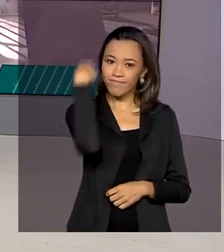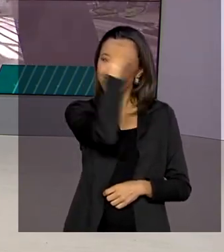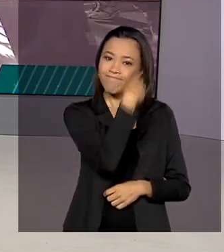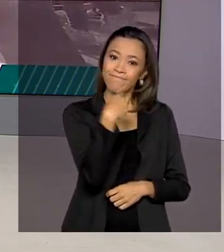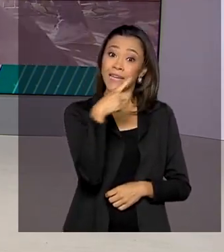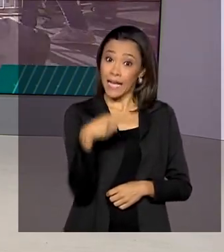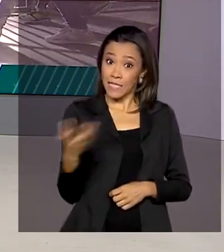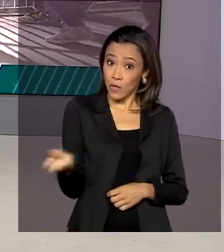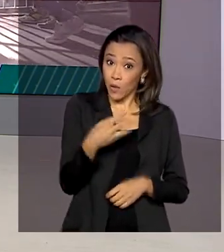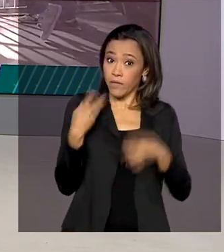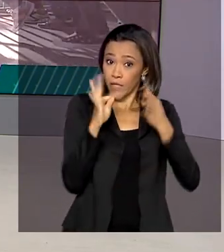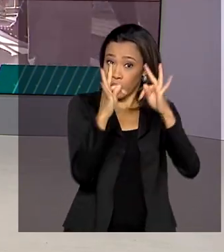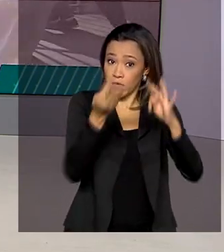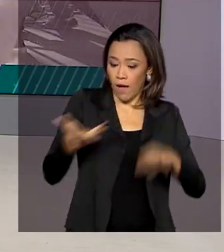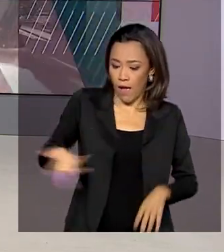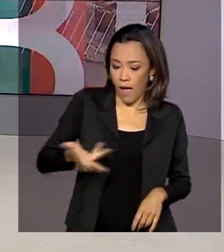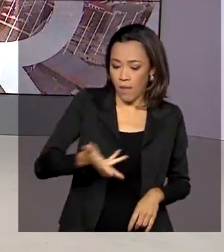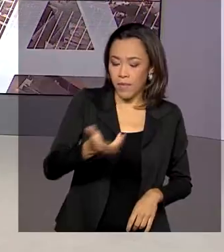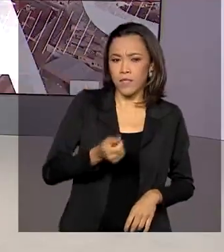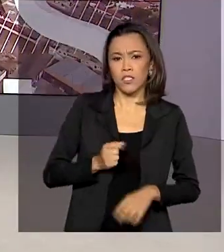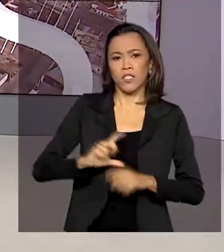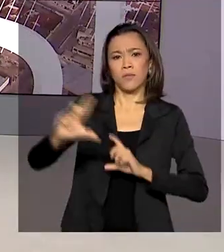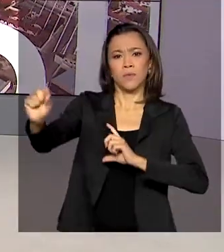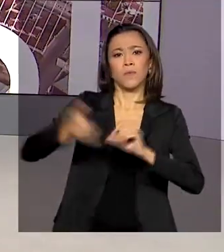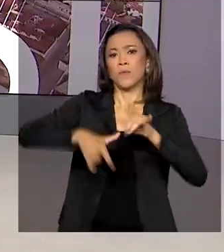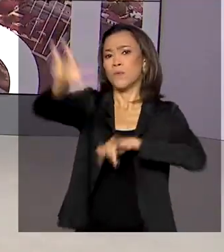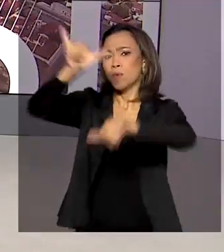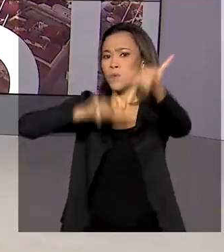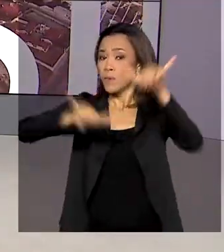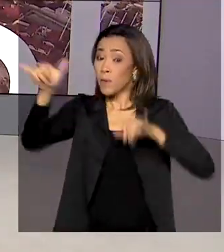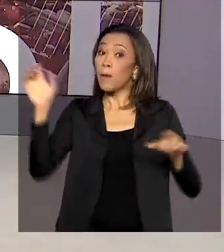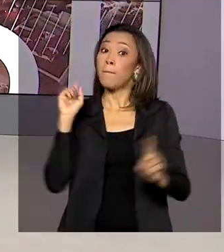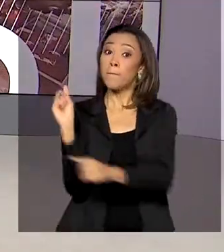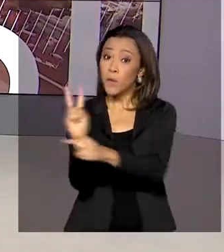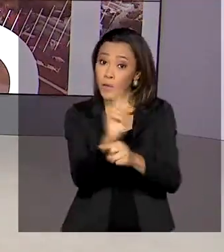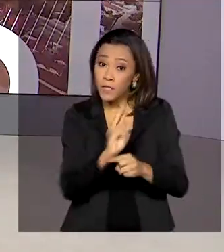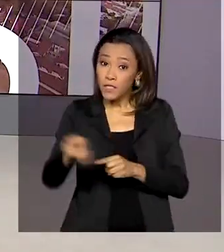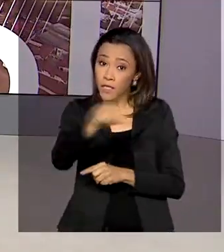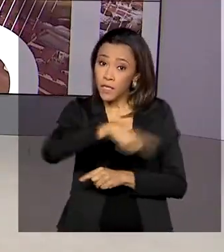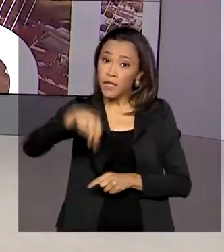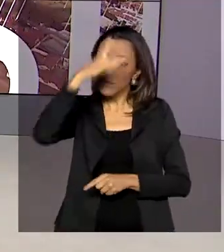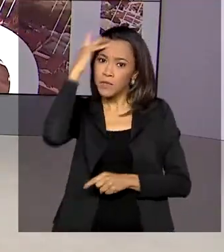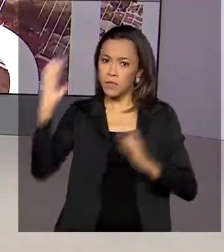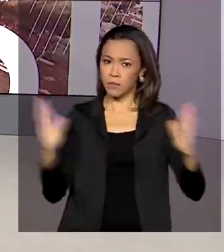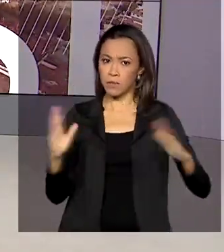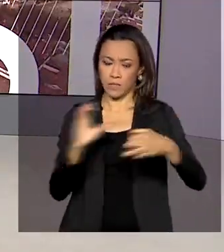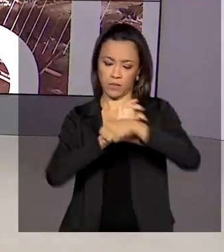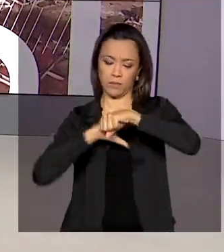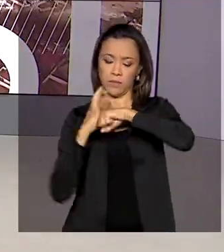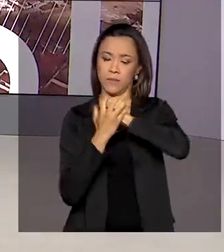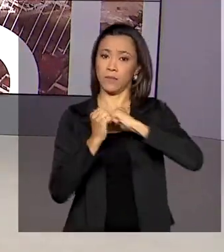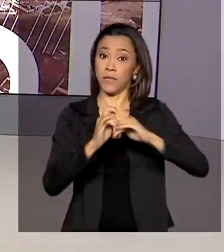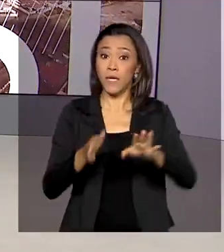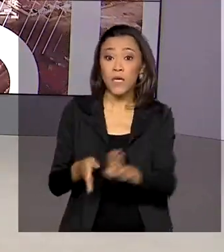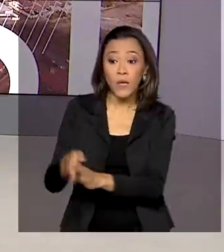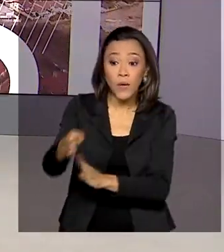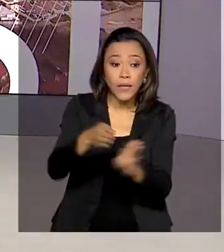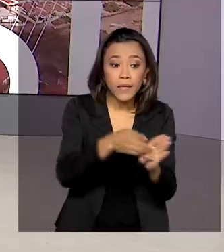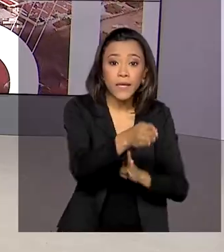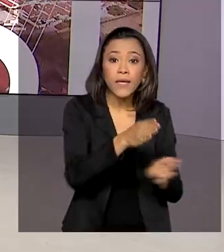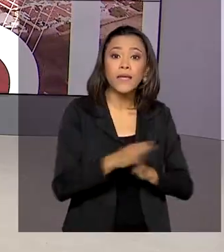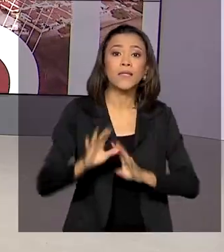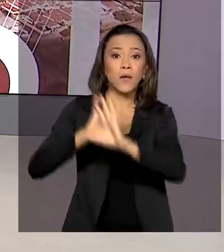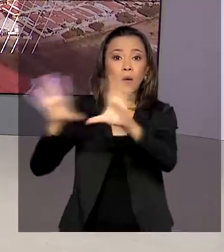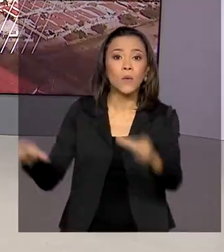dar agilidade ao embarque, proteger passageiros e funcionários durante a pandemia e auxilia também o trabalho das forças de